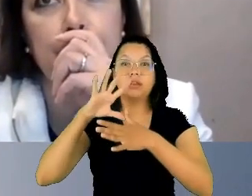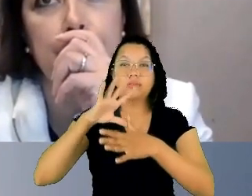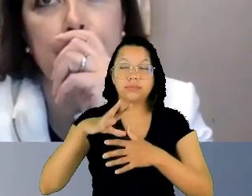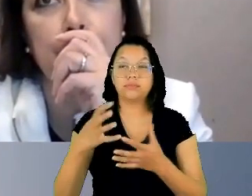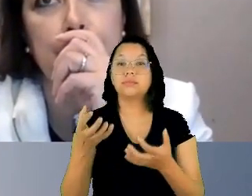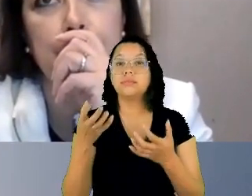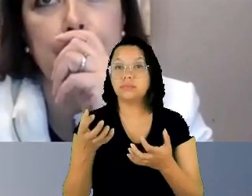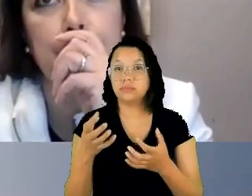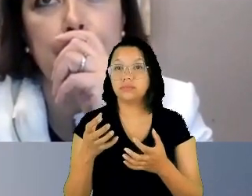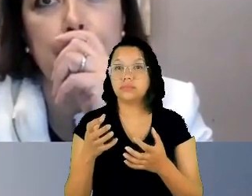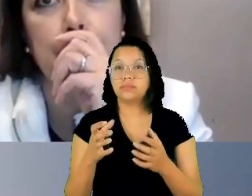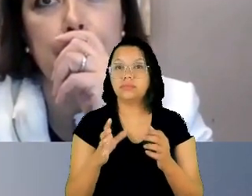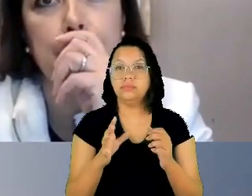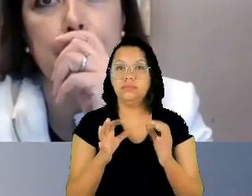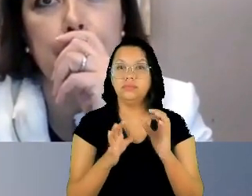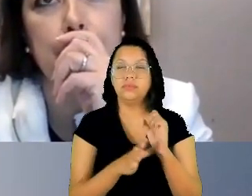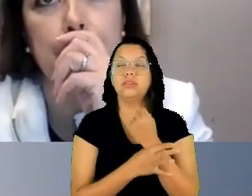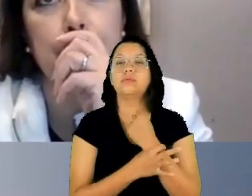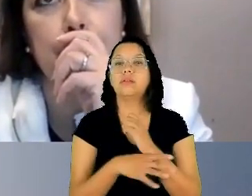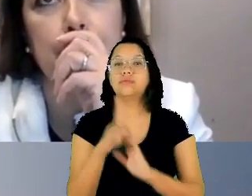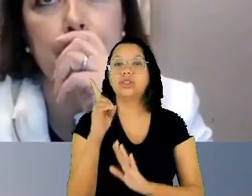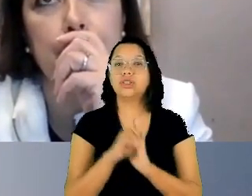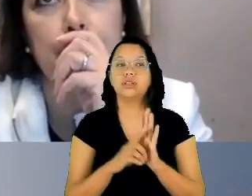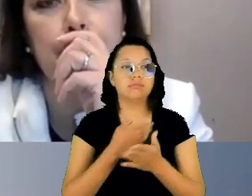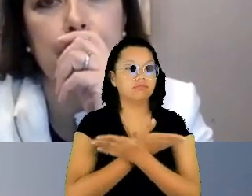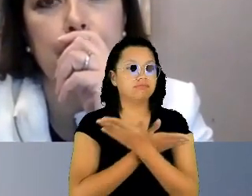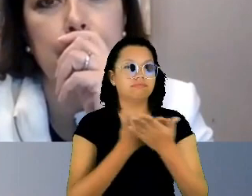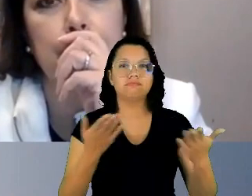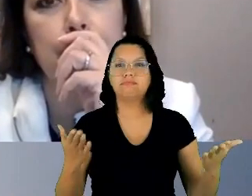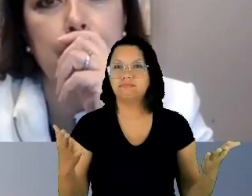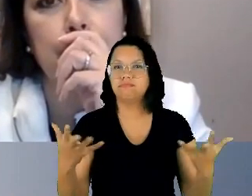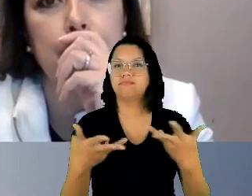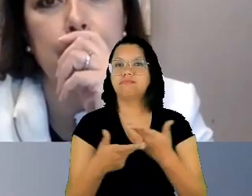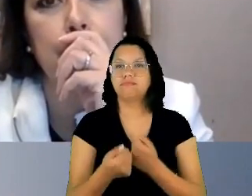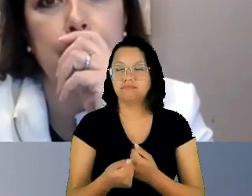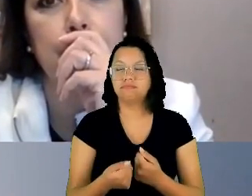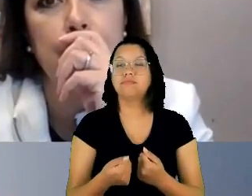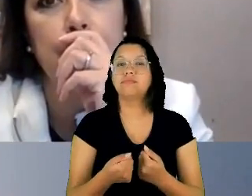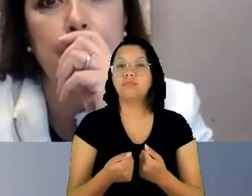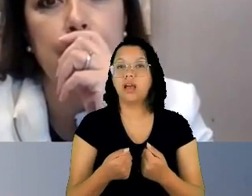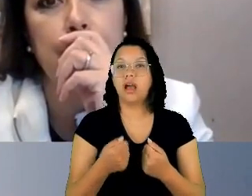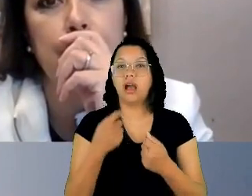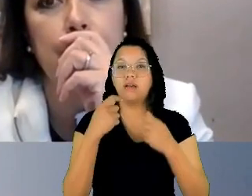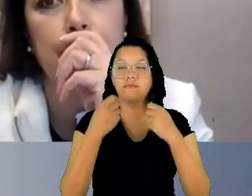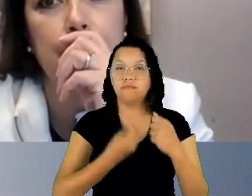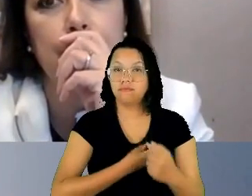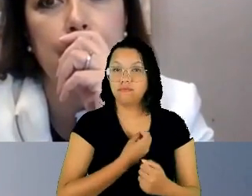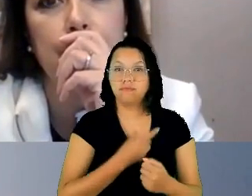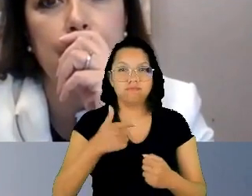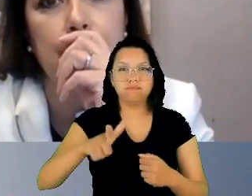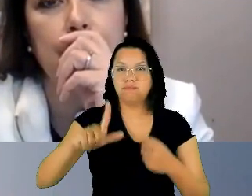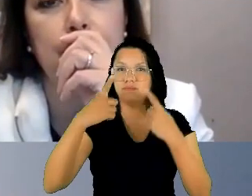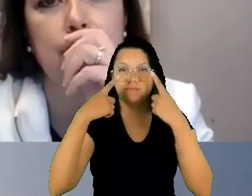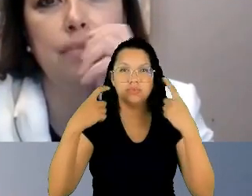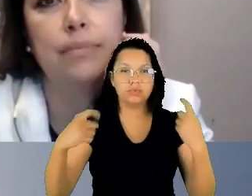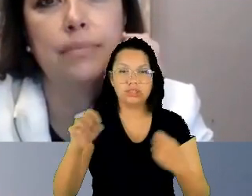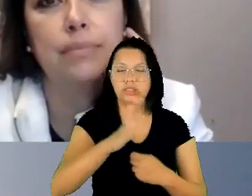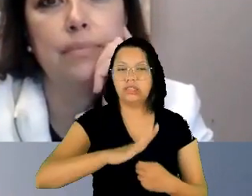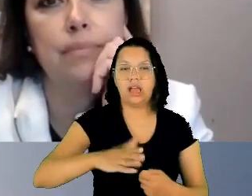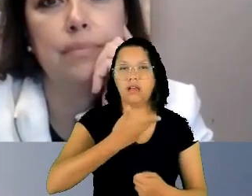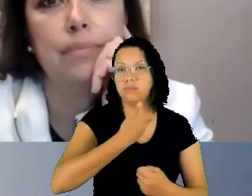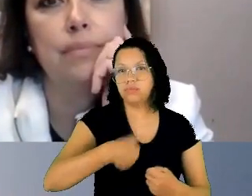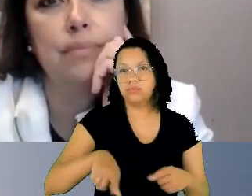a uma vida livre de violência, seja no âmbito público, seja no âmbito privado. Então, sob a perspectiva de gênero,